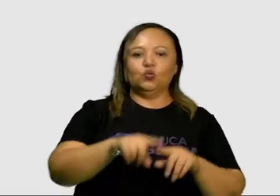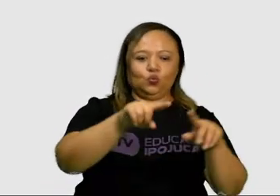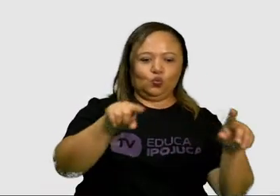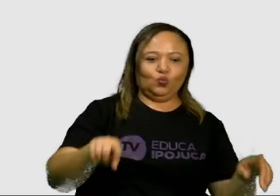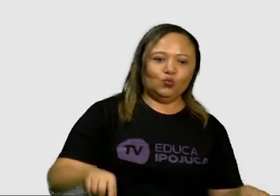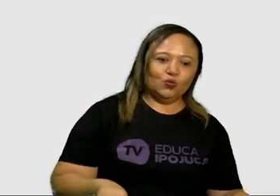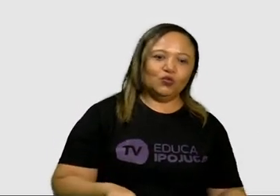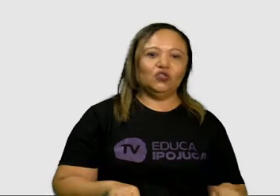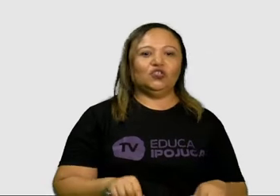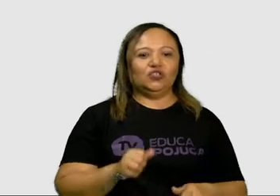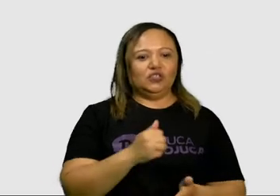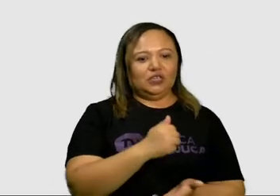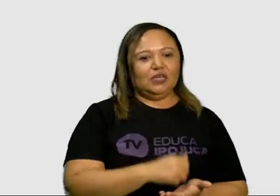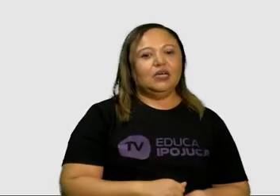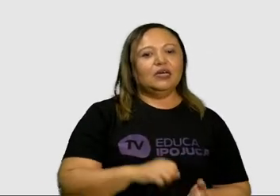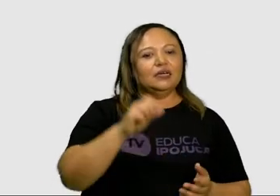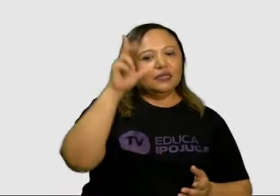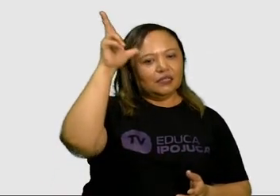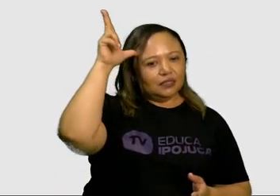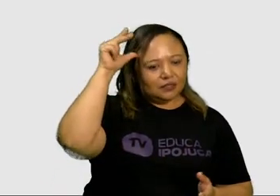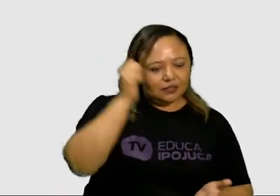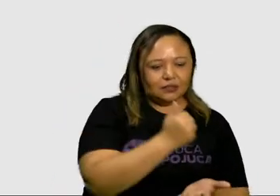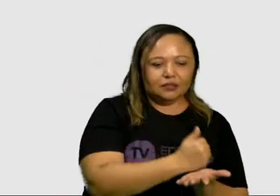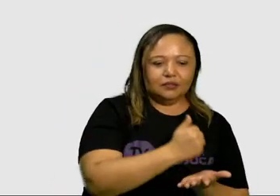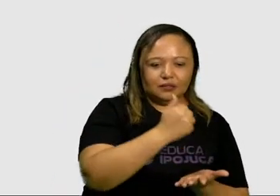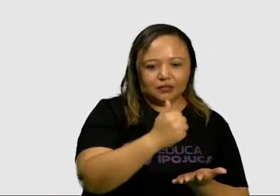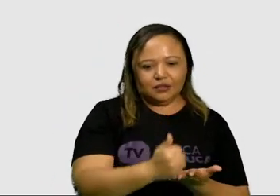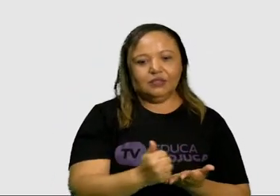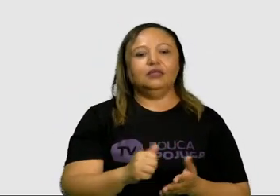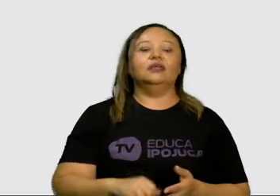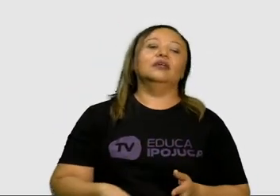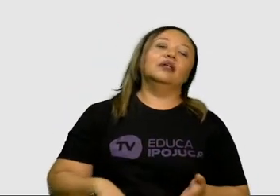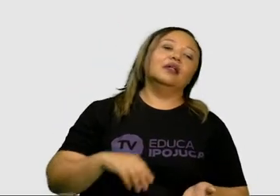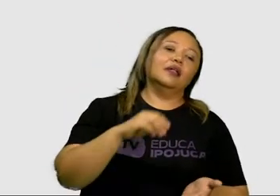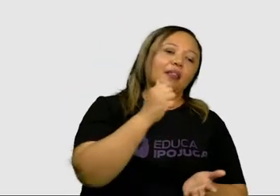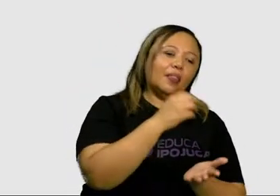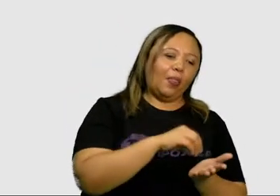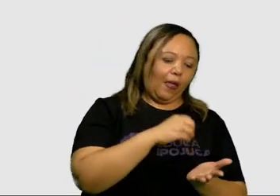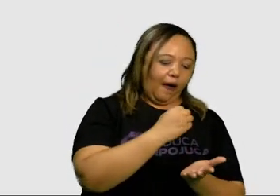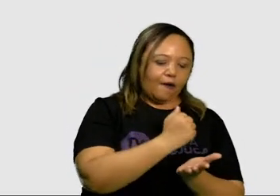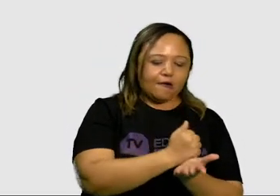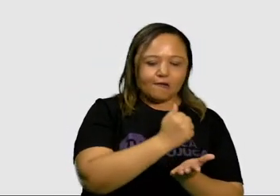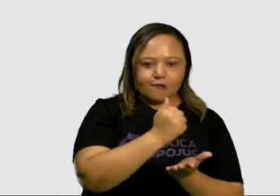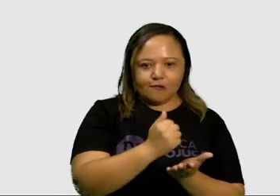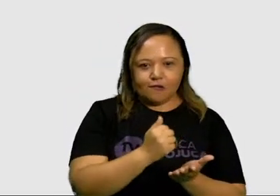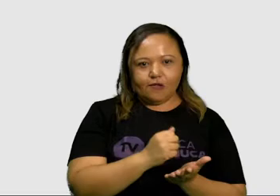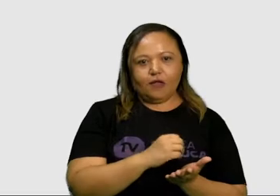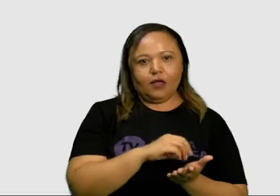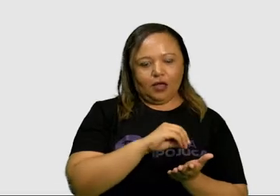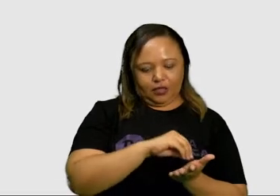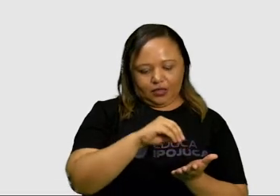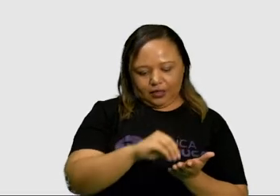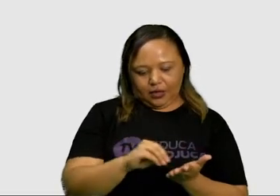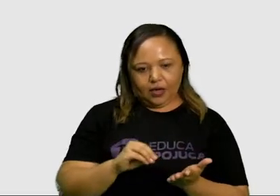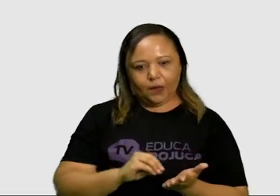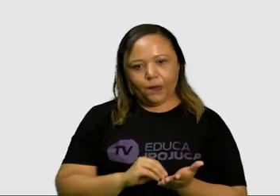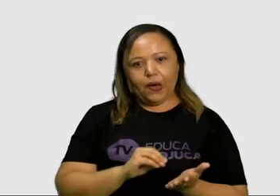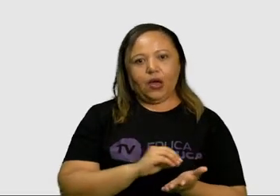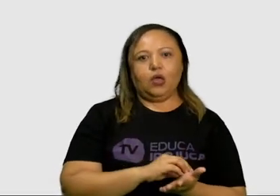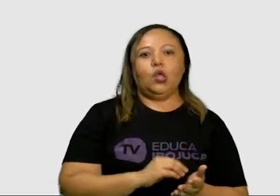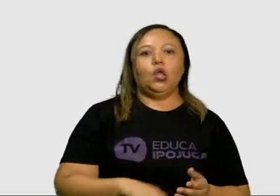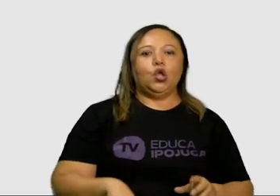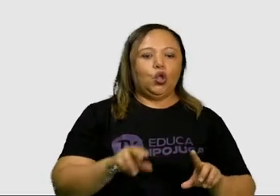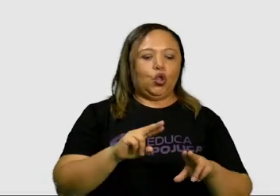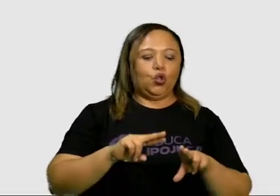xadrez, dama, dominó, os jogos esportivos, que são aqueles que têm aproximação com o